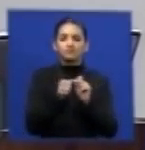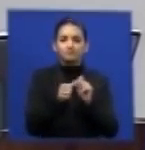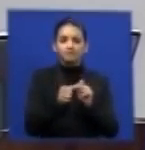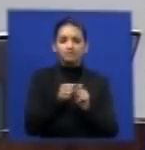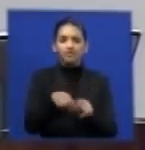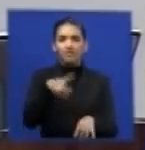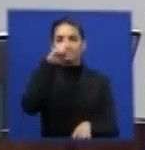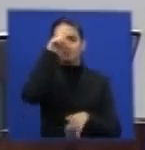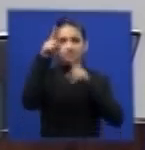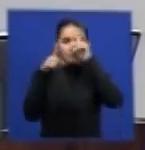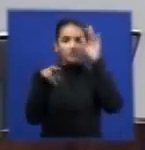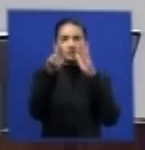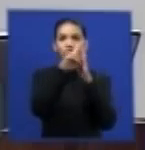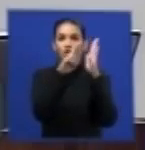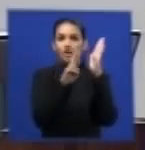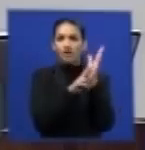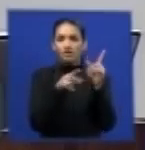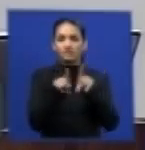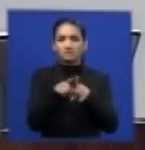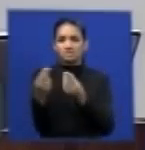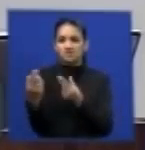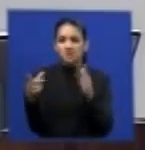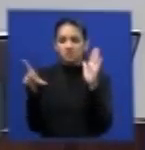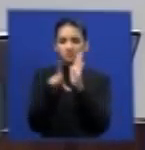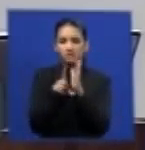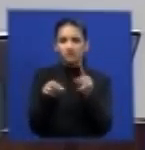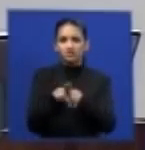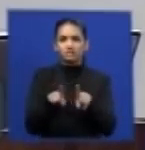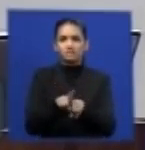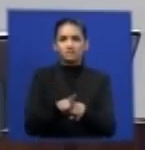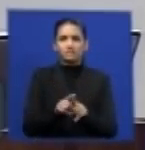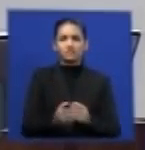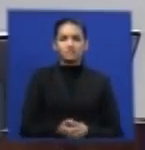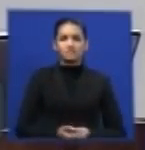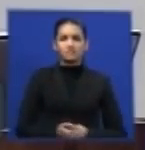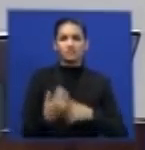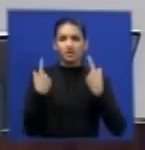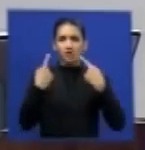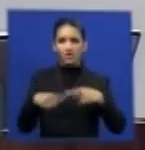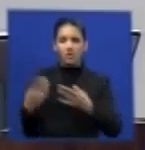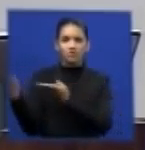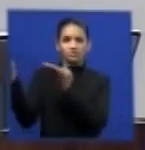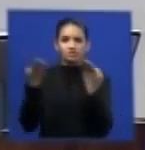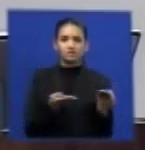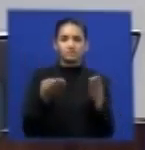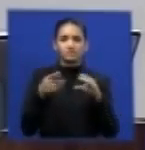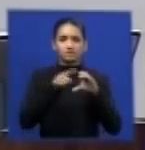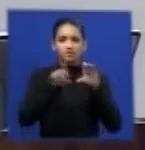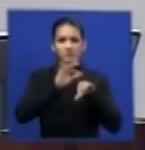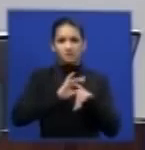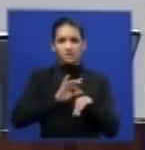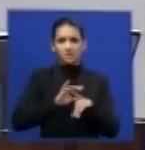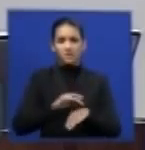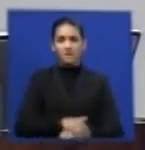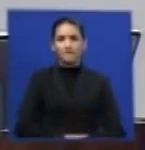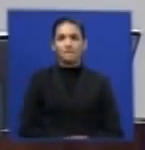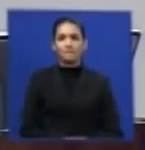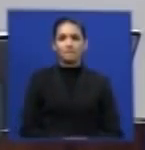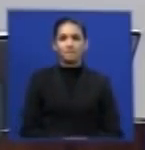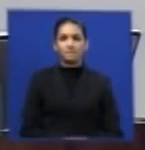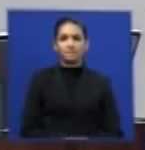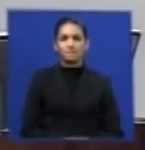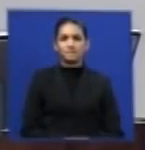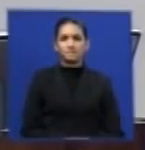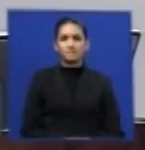validade de lei produzindo contrária à importação de pneus enfim